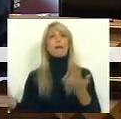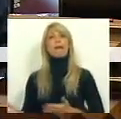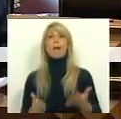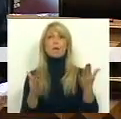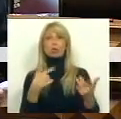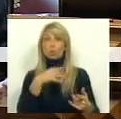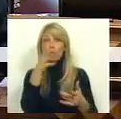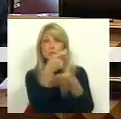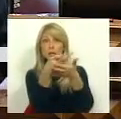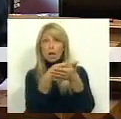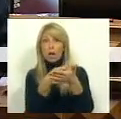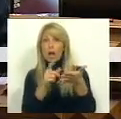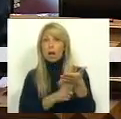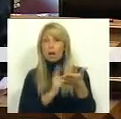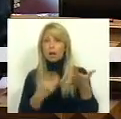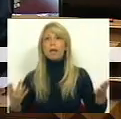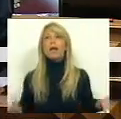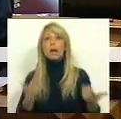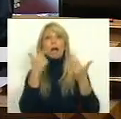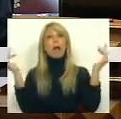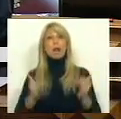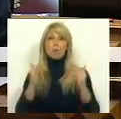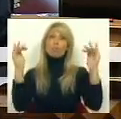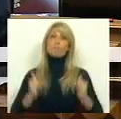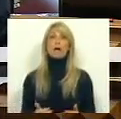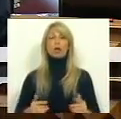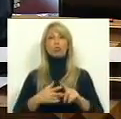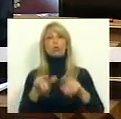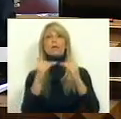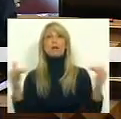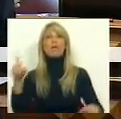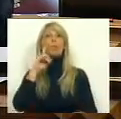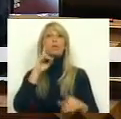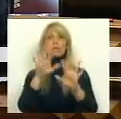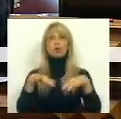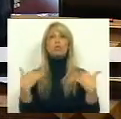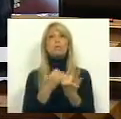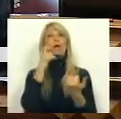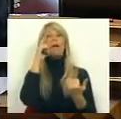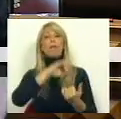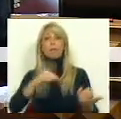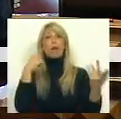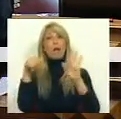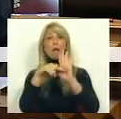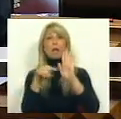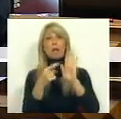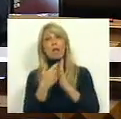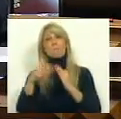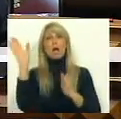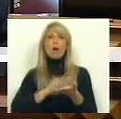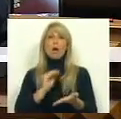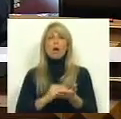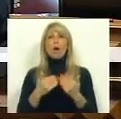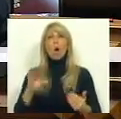estou a citar, que diminuam ainda mais os níveis de proteção social dos mais desfavorecidos ou que